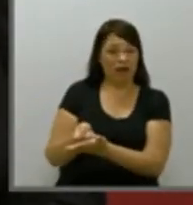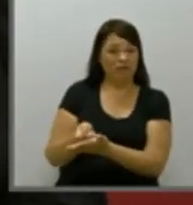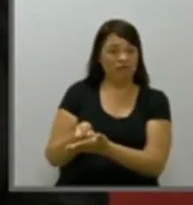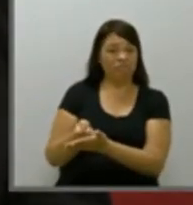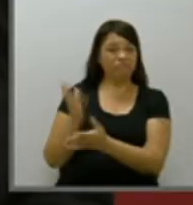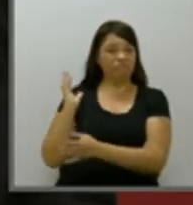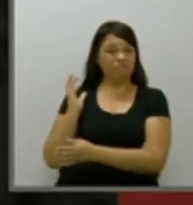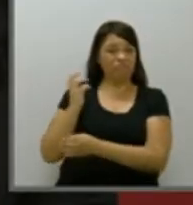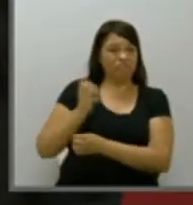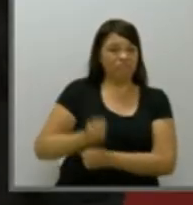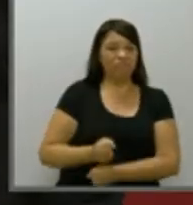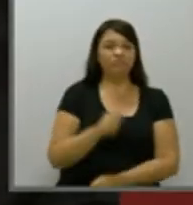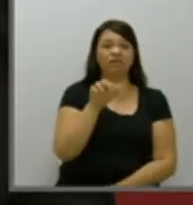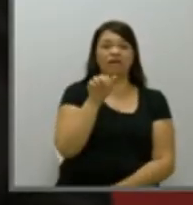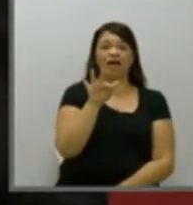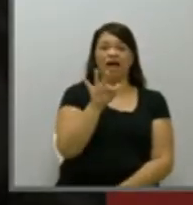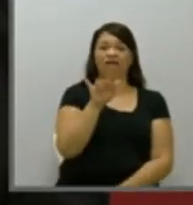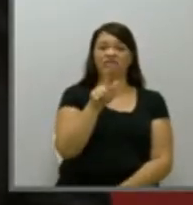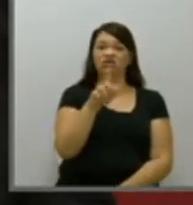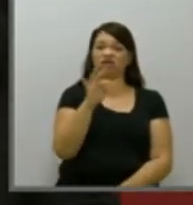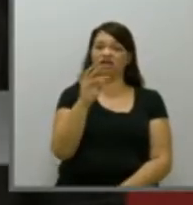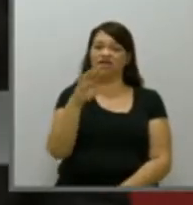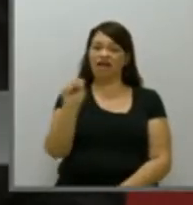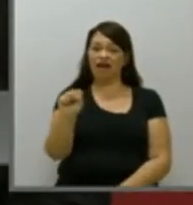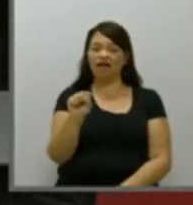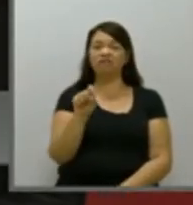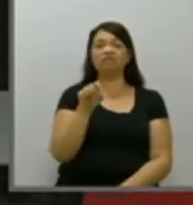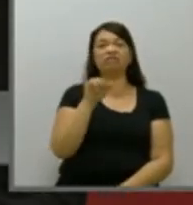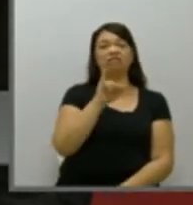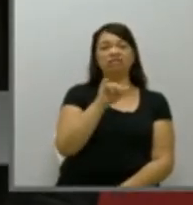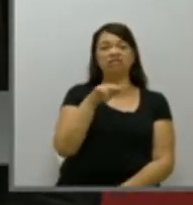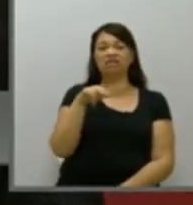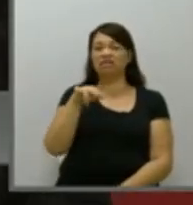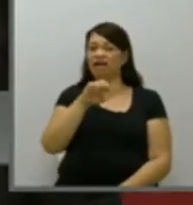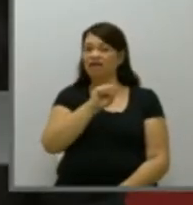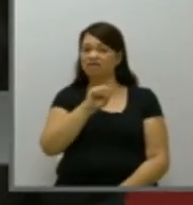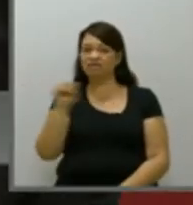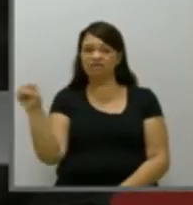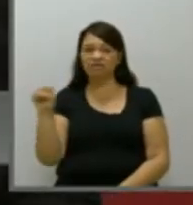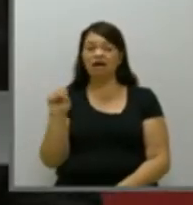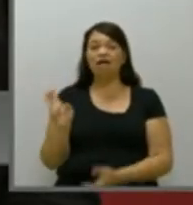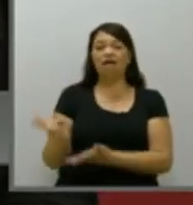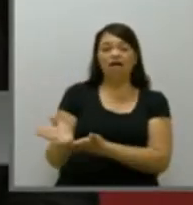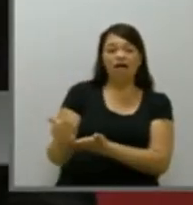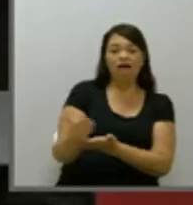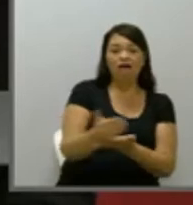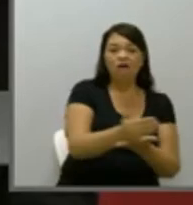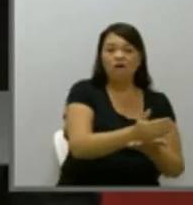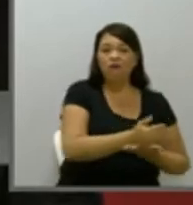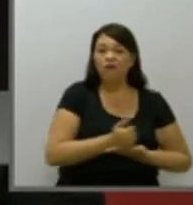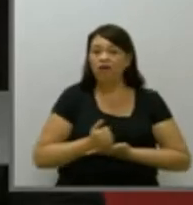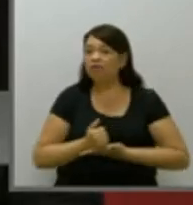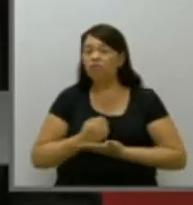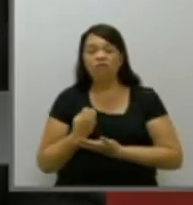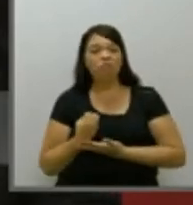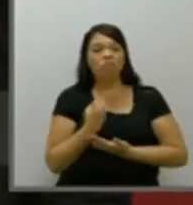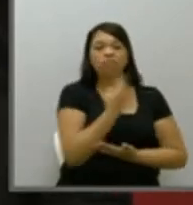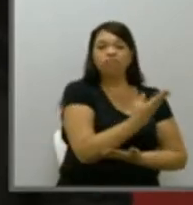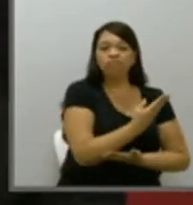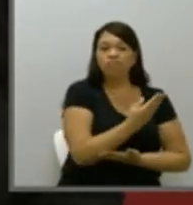o FGTS e o INSS, que era recolhido dos servidores, não era repassado